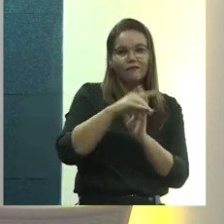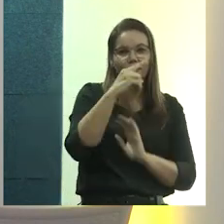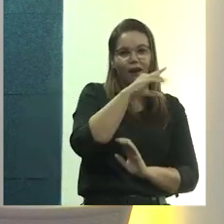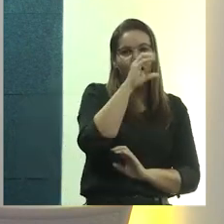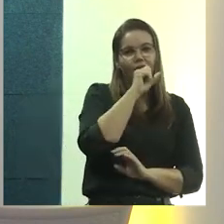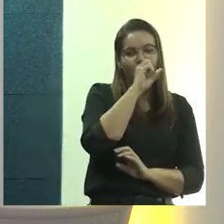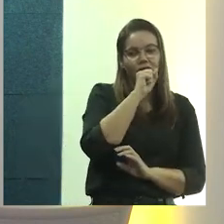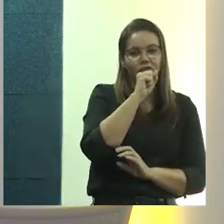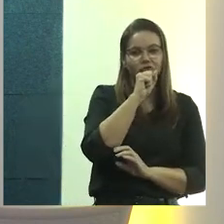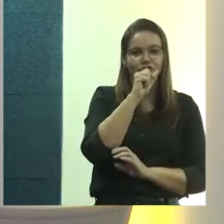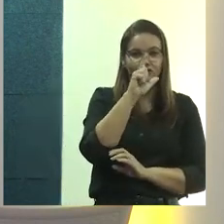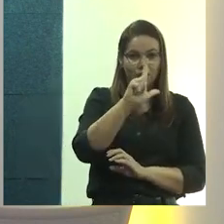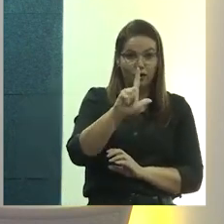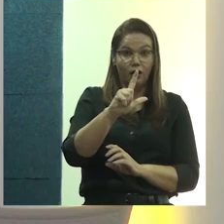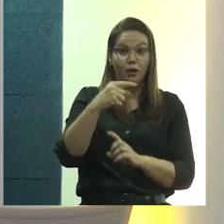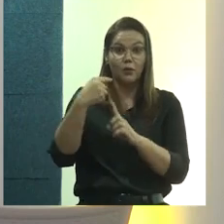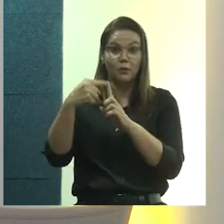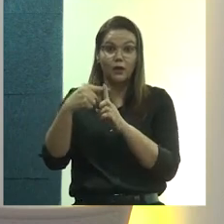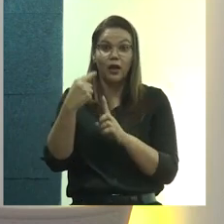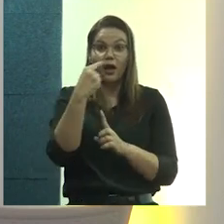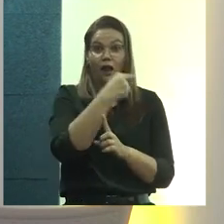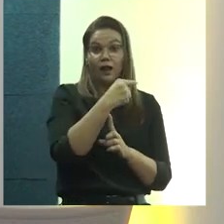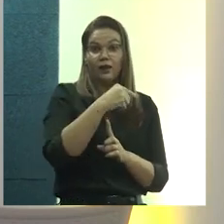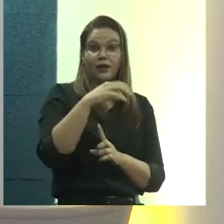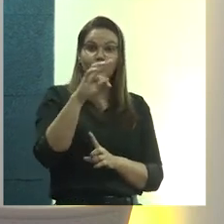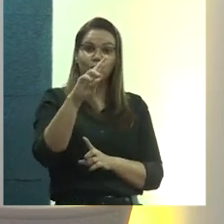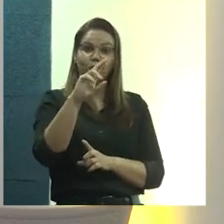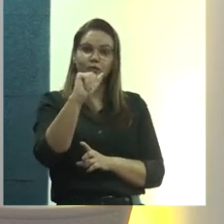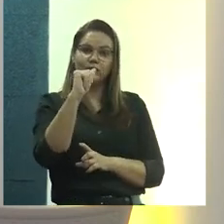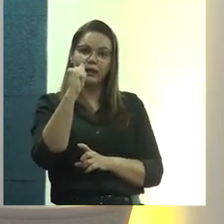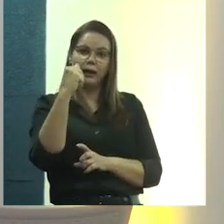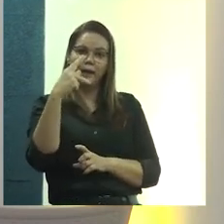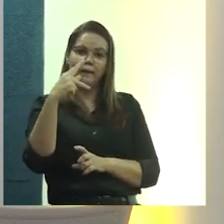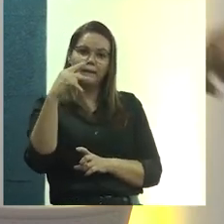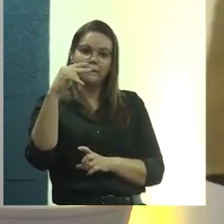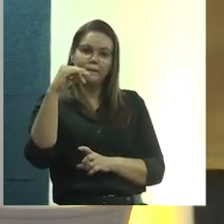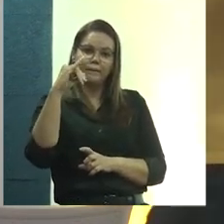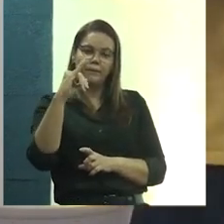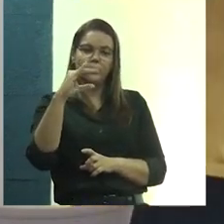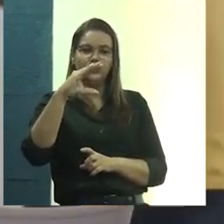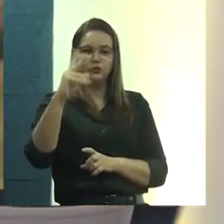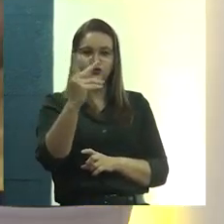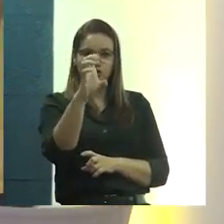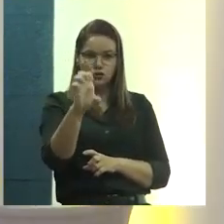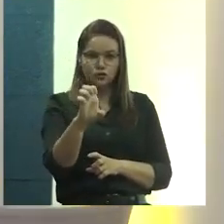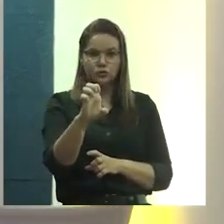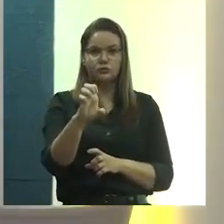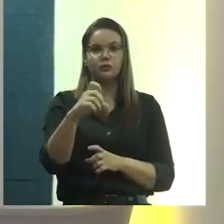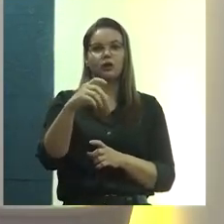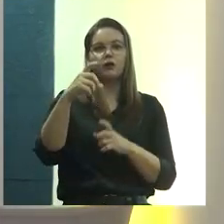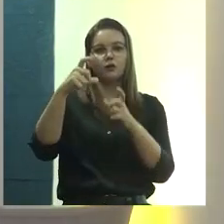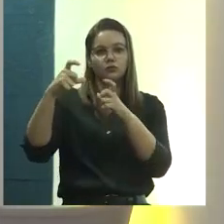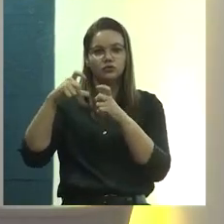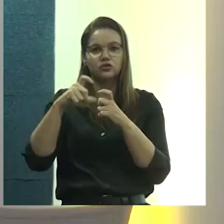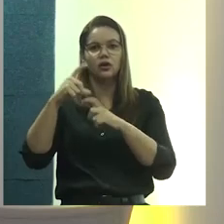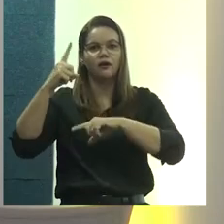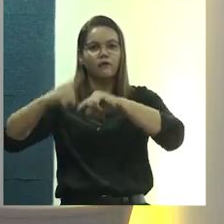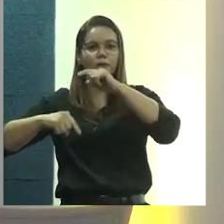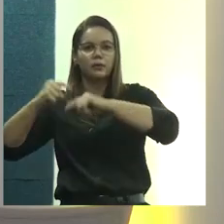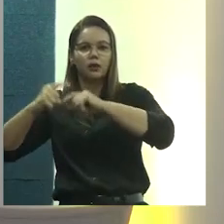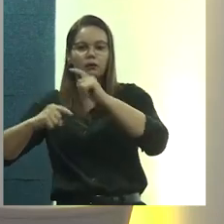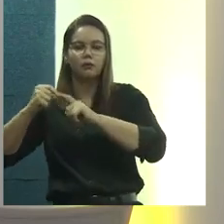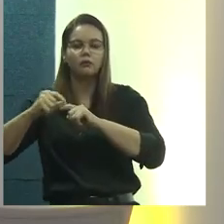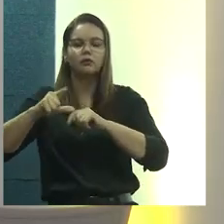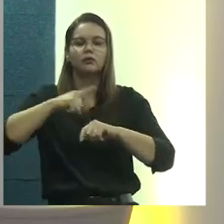no quarteirão dos trapiches, é onde chegavam todas as mercadorias. E que houve, então, todo um trabalho de restauro